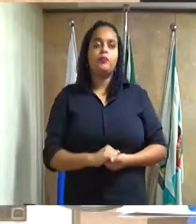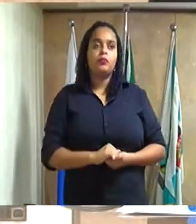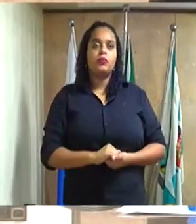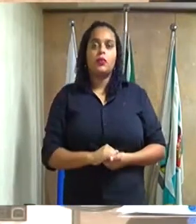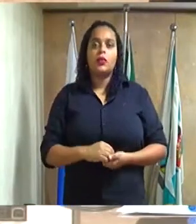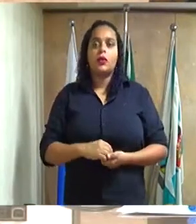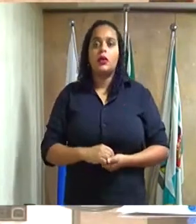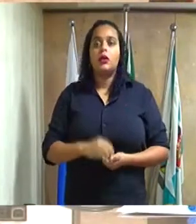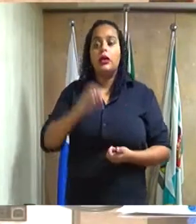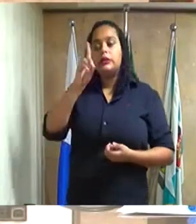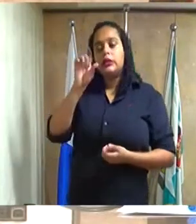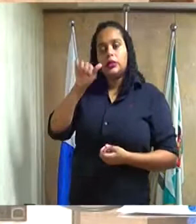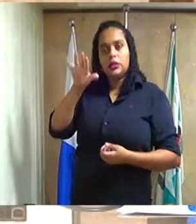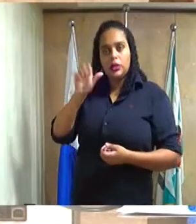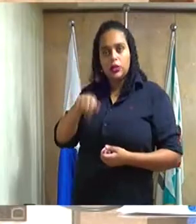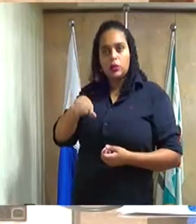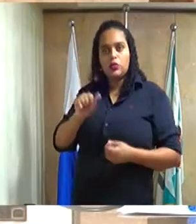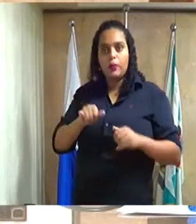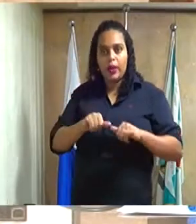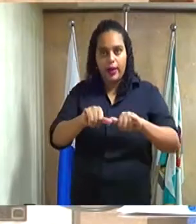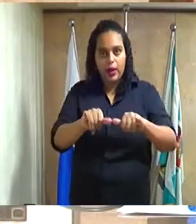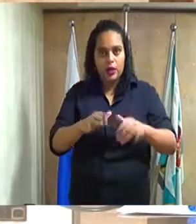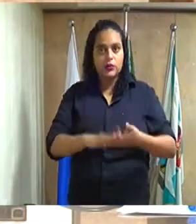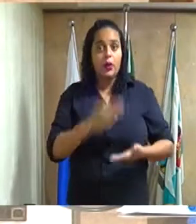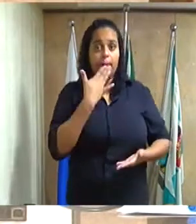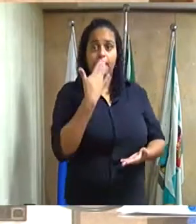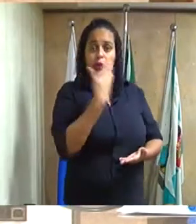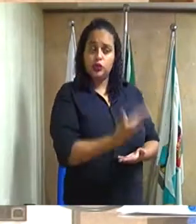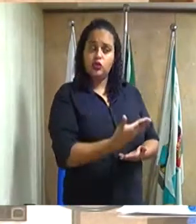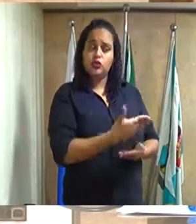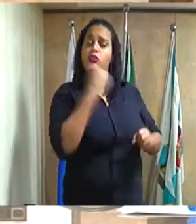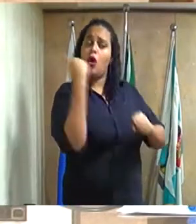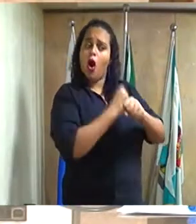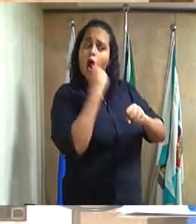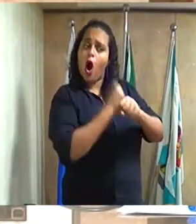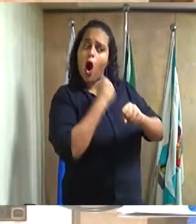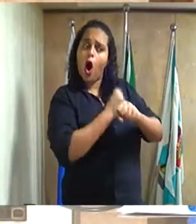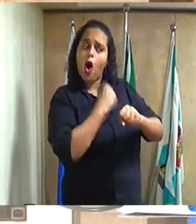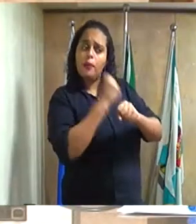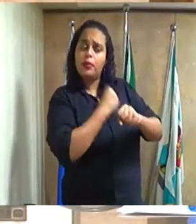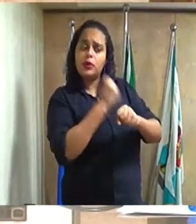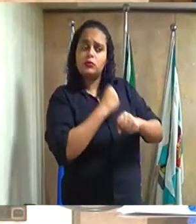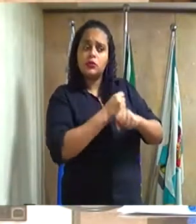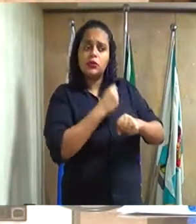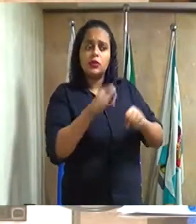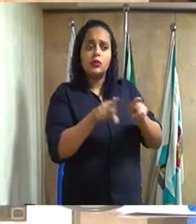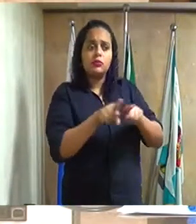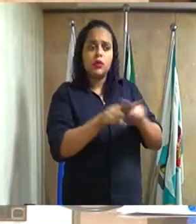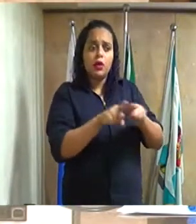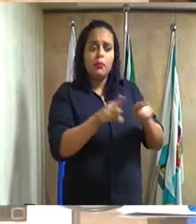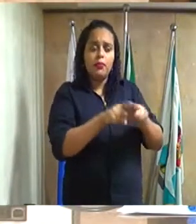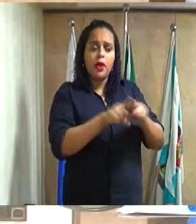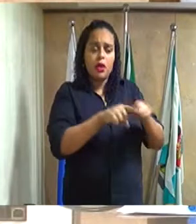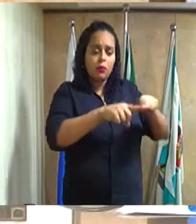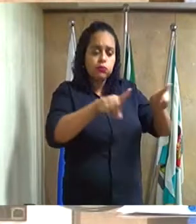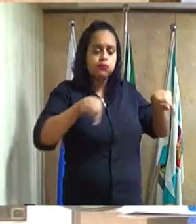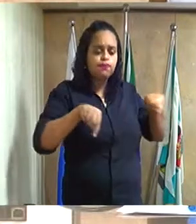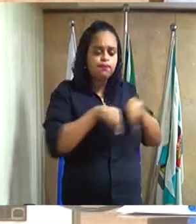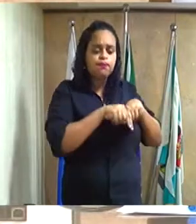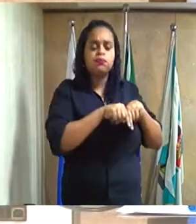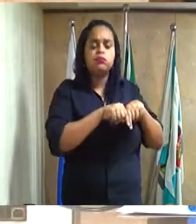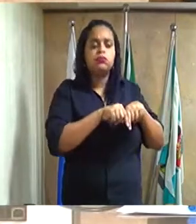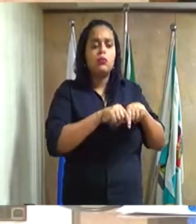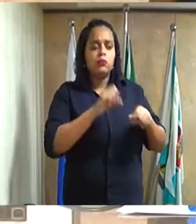Danilo do Mercado, solicitando ao excelentíssimo senhor prefeito, obras de recuperação da rede de esgoto e coleta de águas pluviais